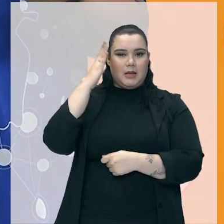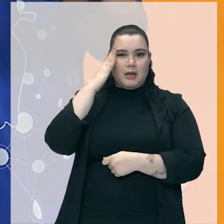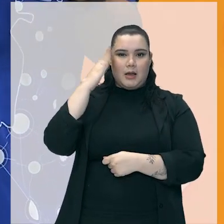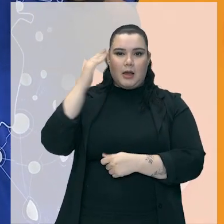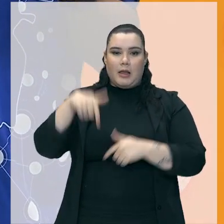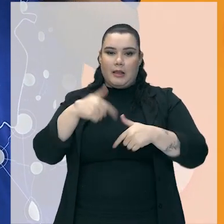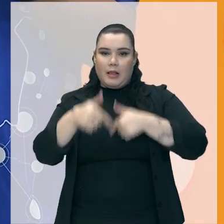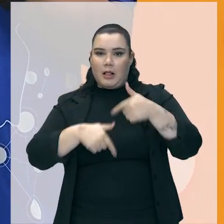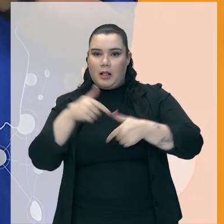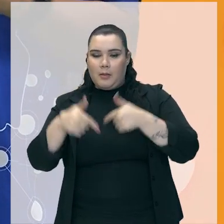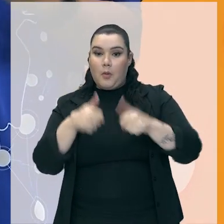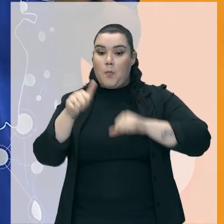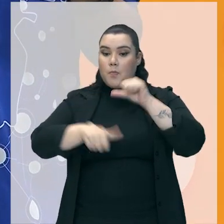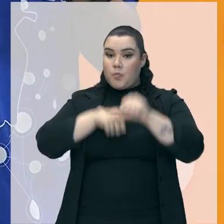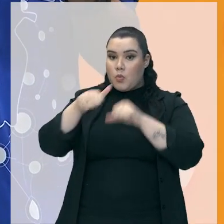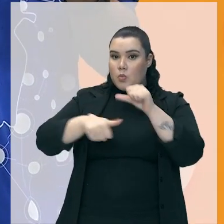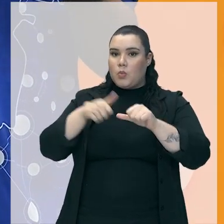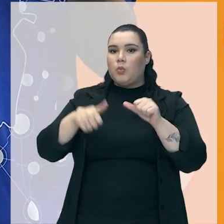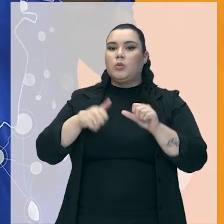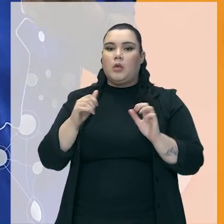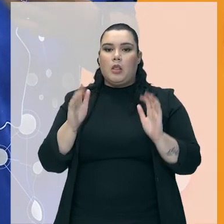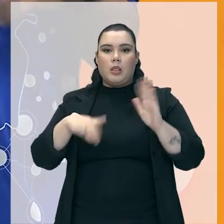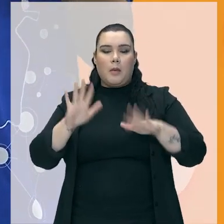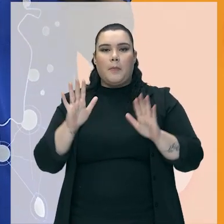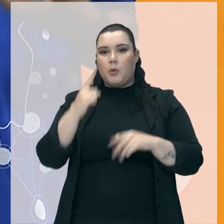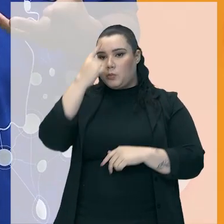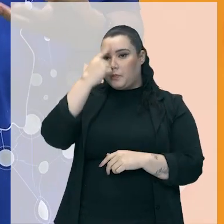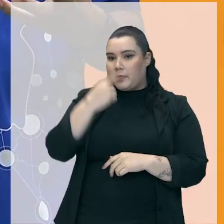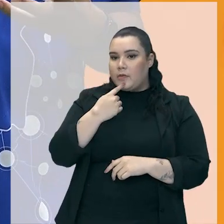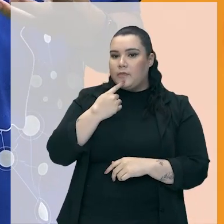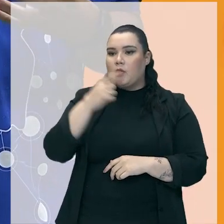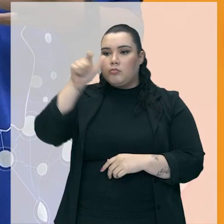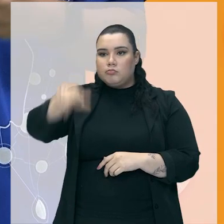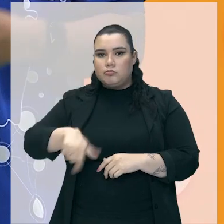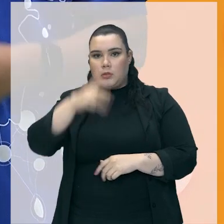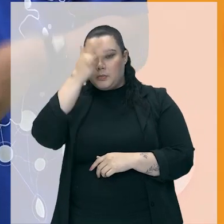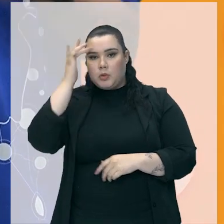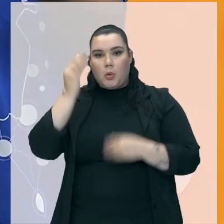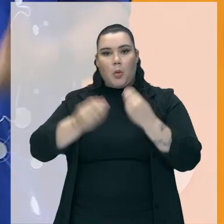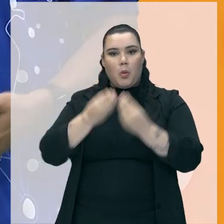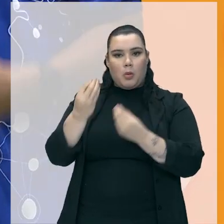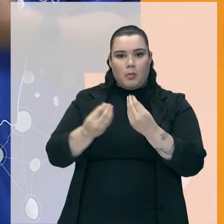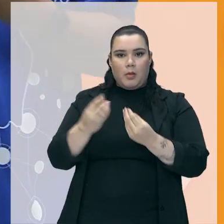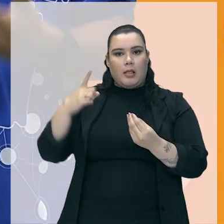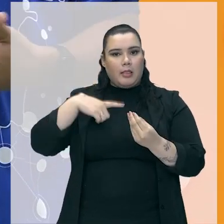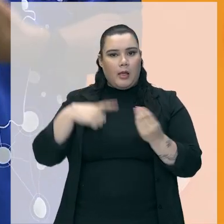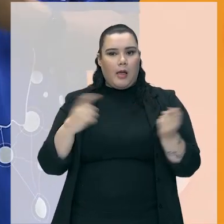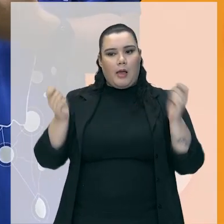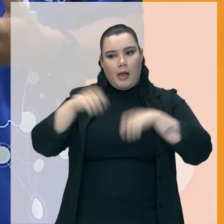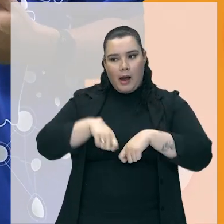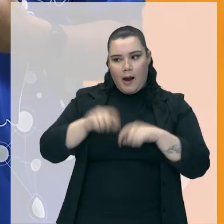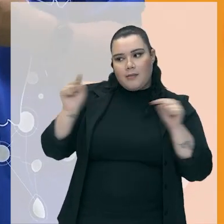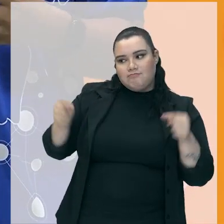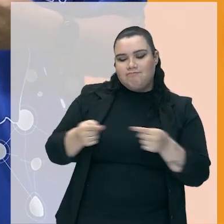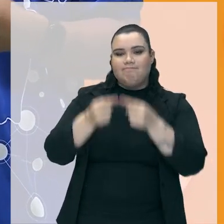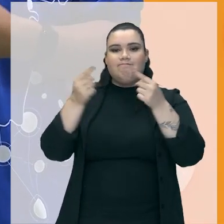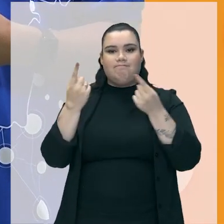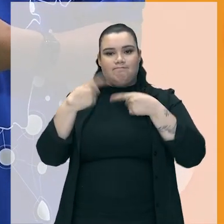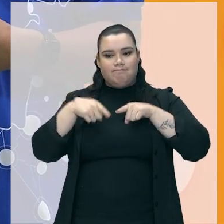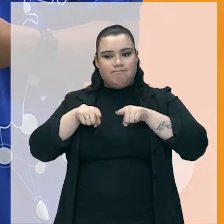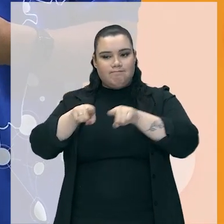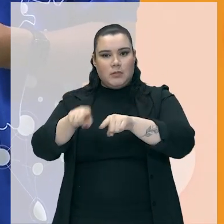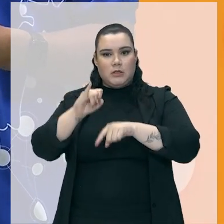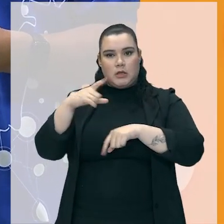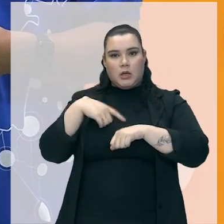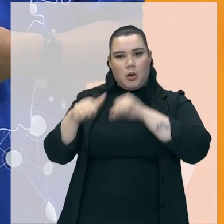trabalho vai mudando e que, dependendo do perfil, do caráter da pessoa, ela está disposta a seguir, mesmo com algumas